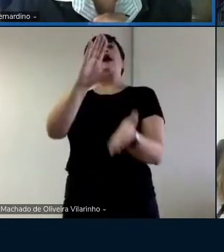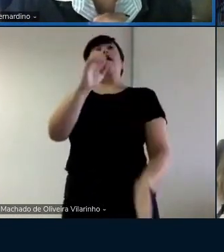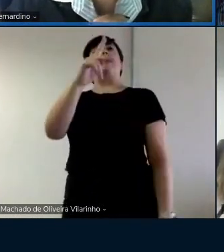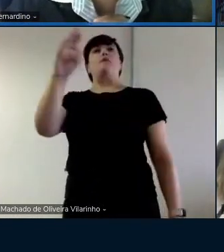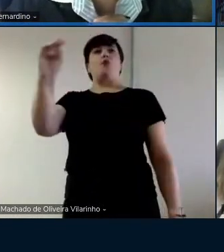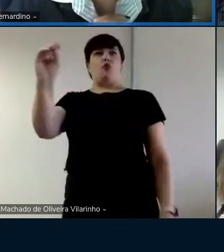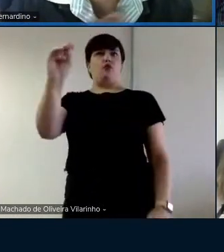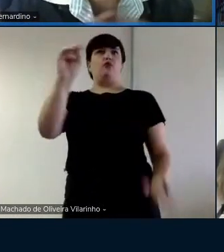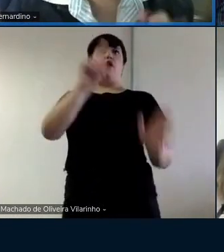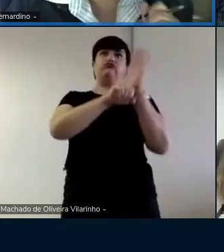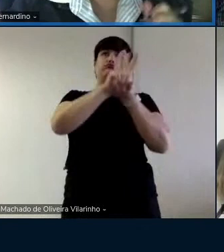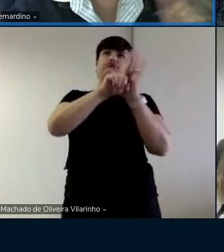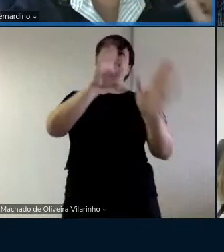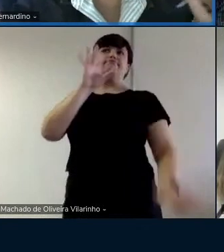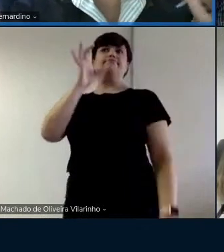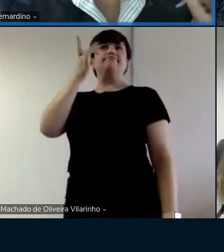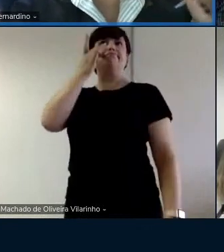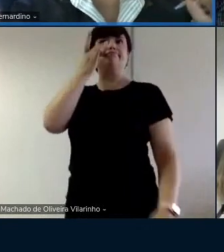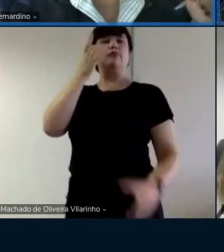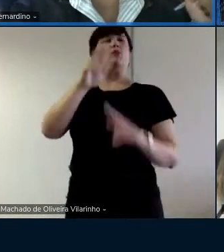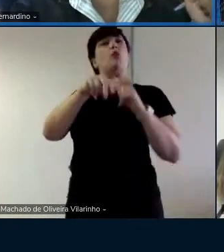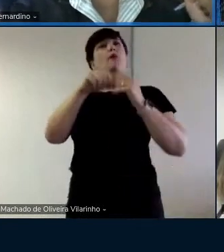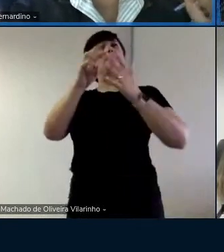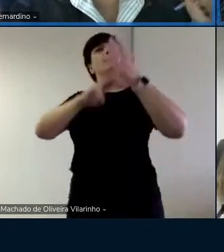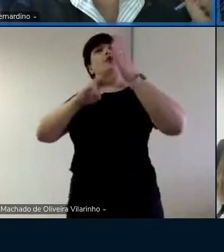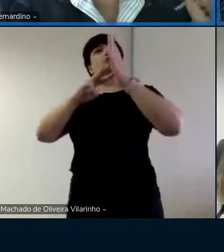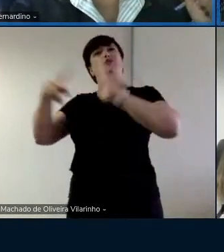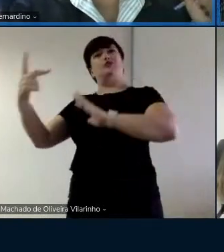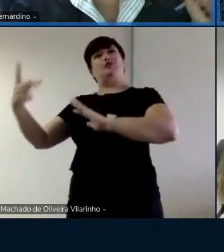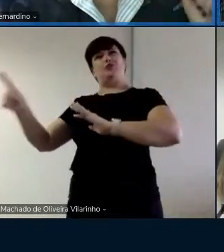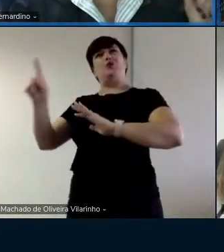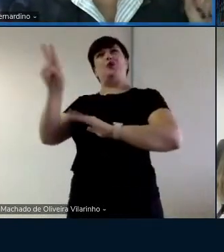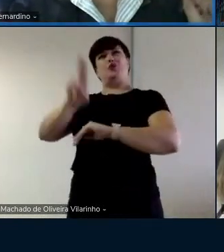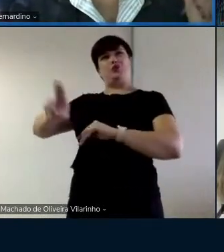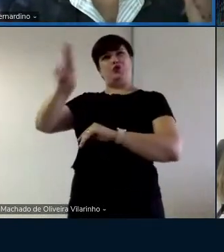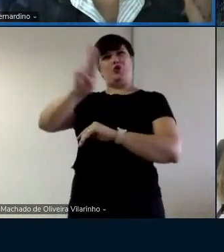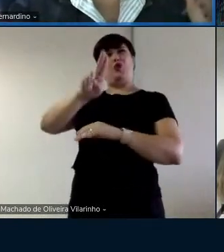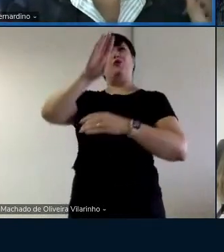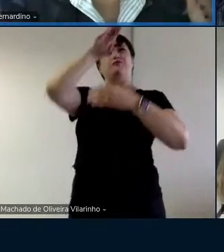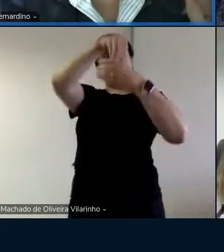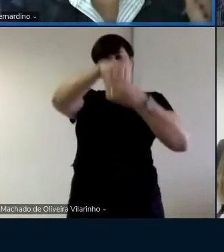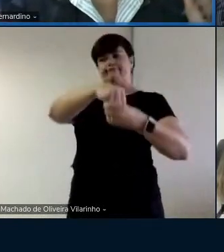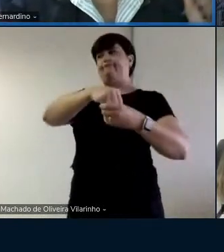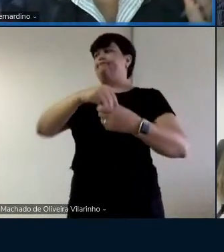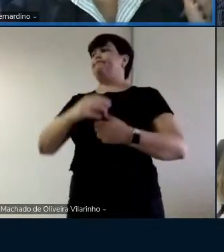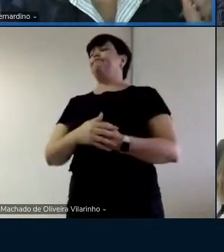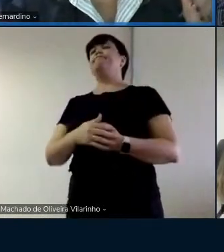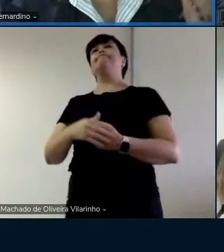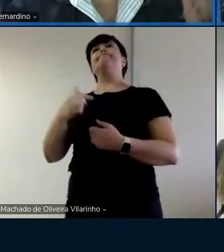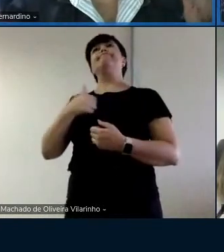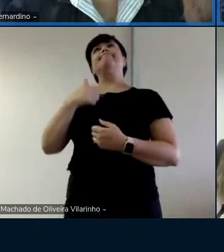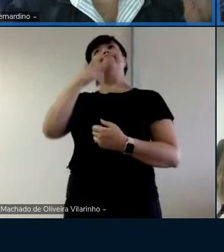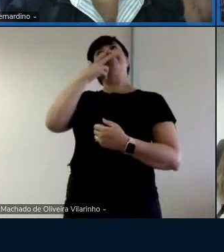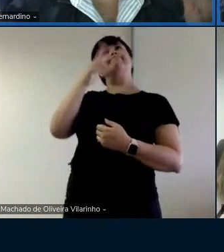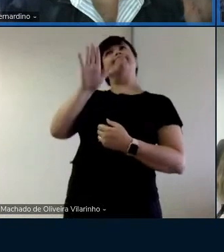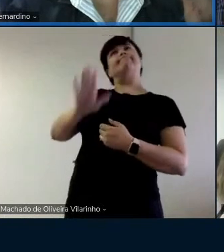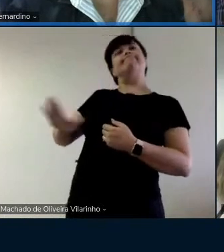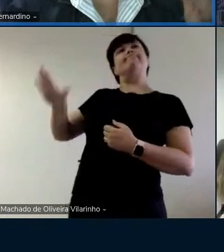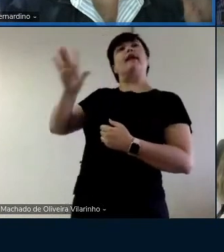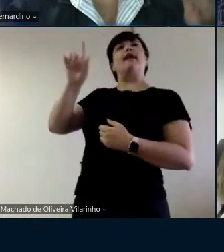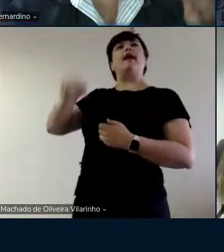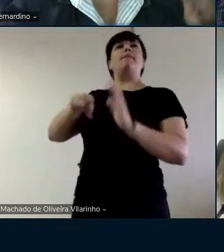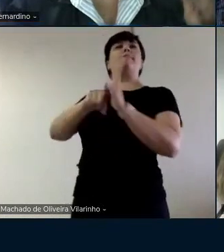e é também pela metodologia que você empregou me pareceu uma pesquisa experimental